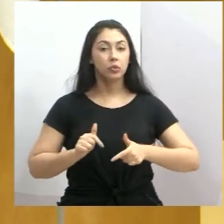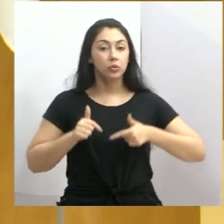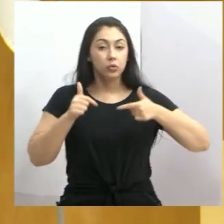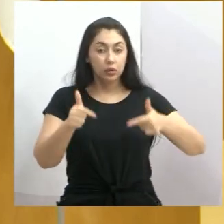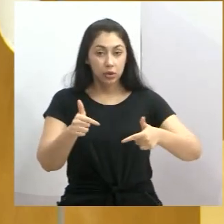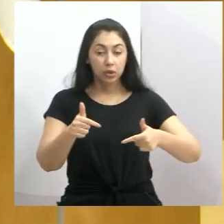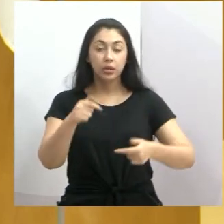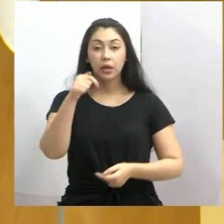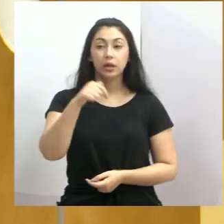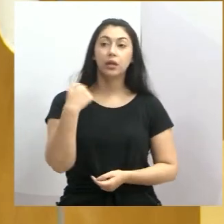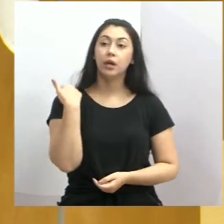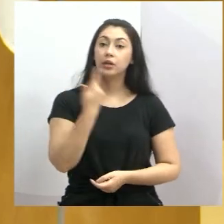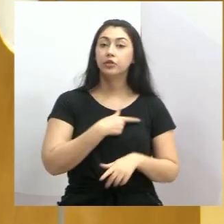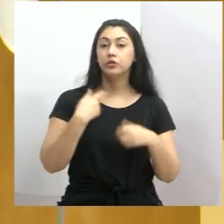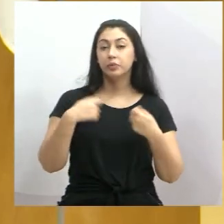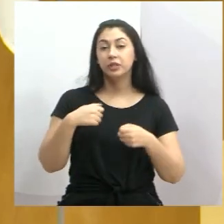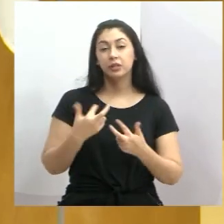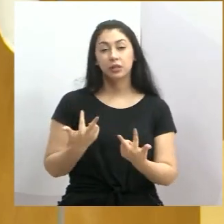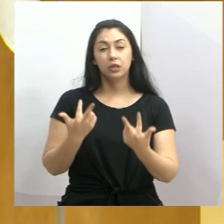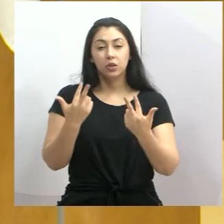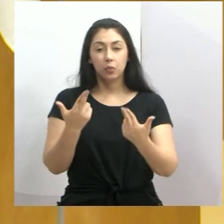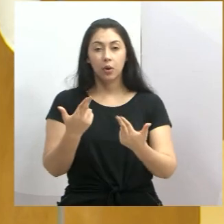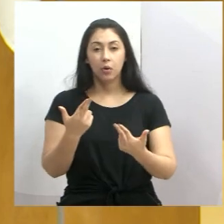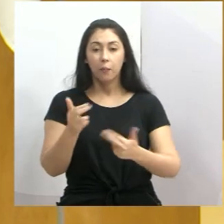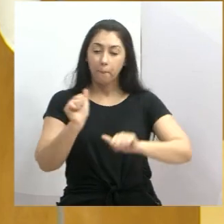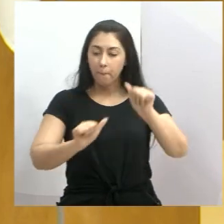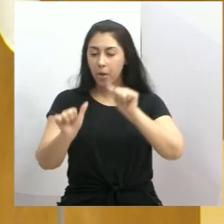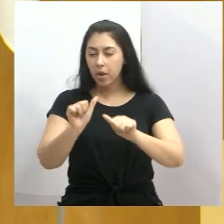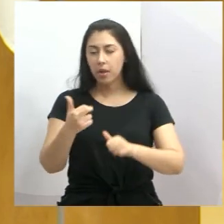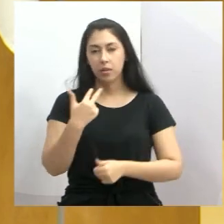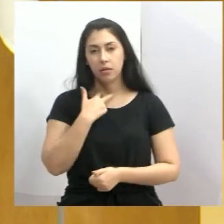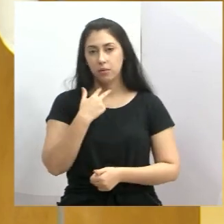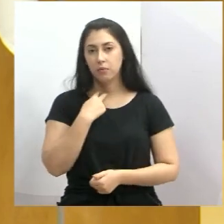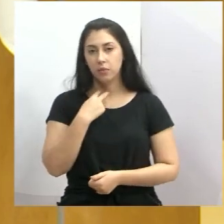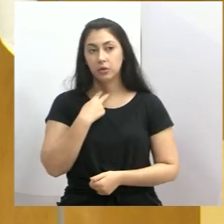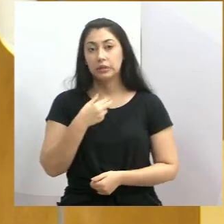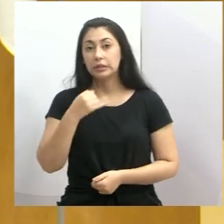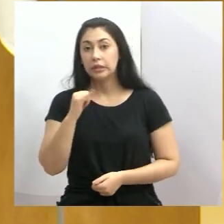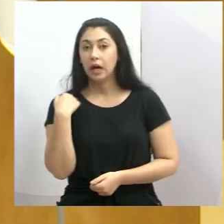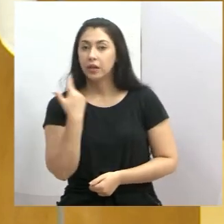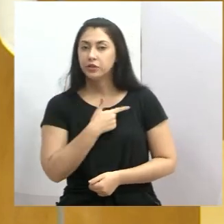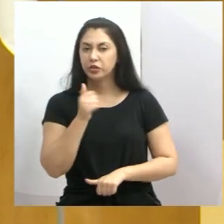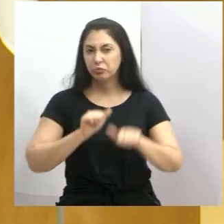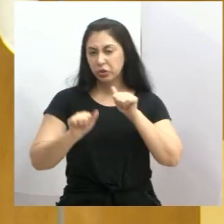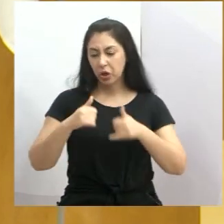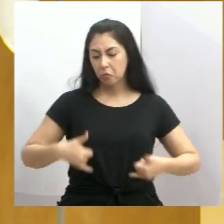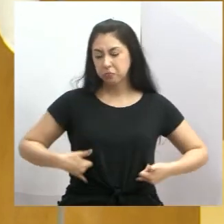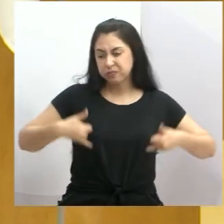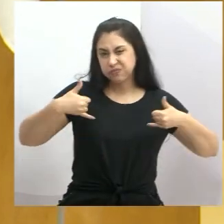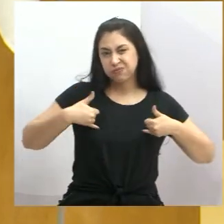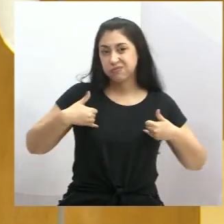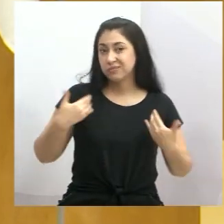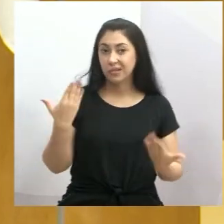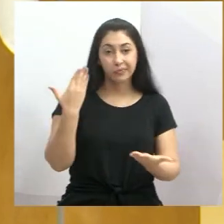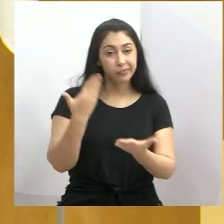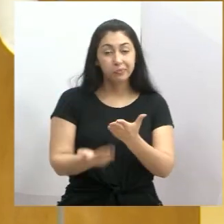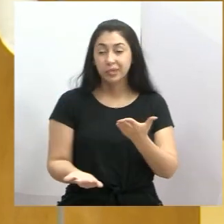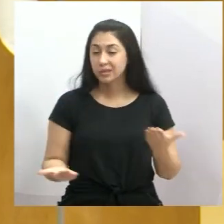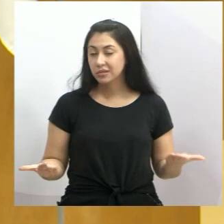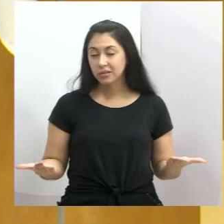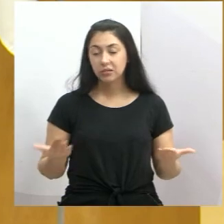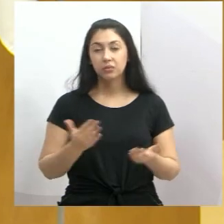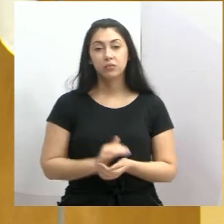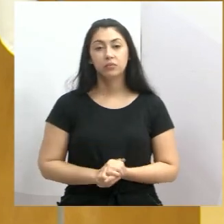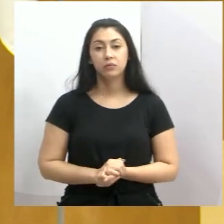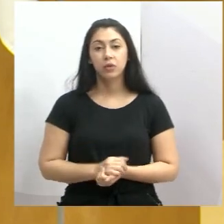E aqui, nós temos que ser a mesma pessoa, não podemos mudar, porque se a gente mudar, a gente não vai servir mais para o povo e para a